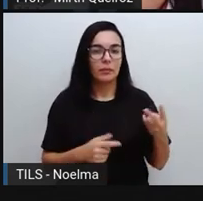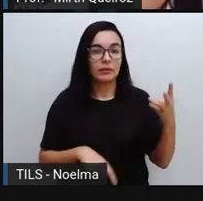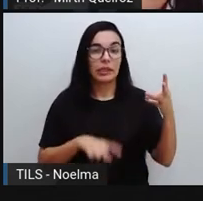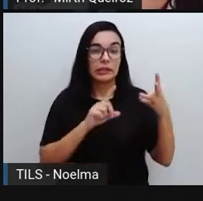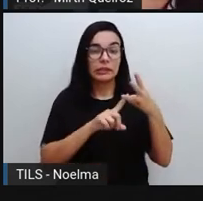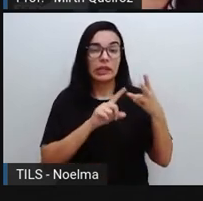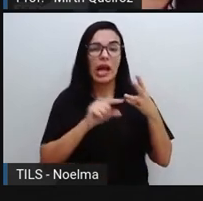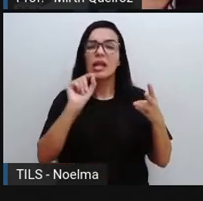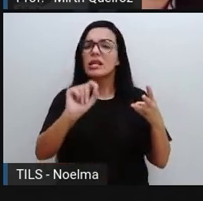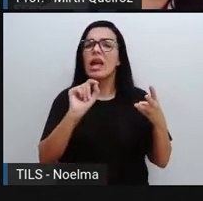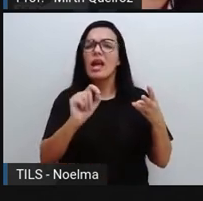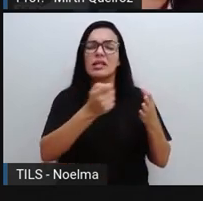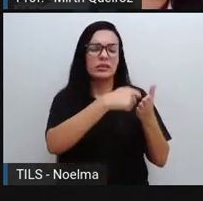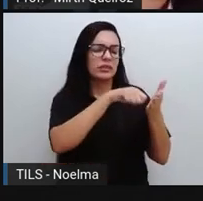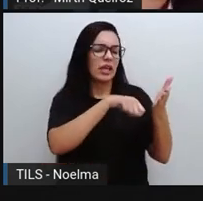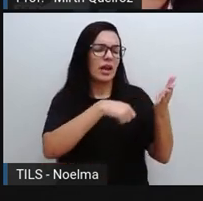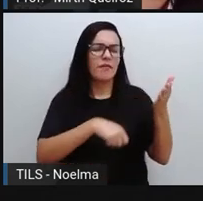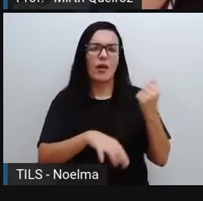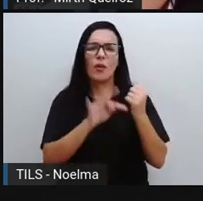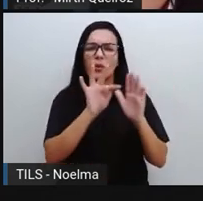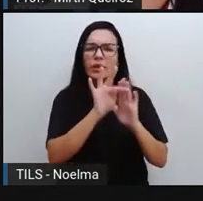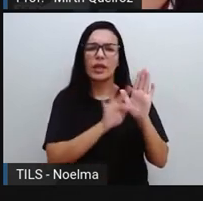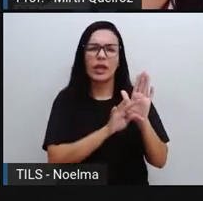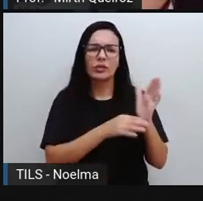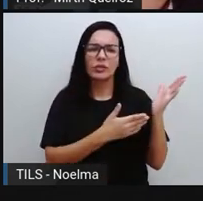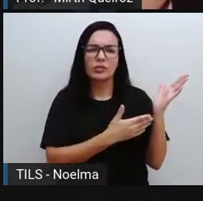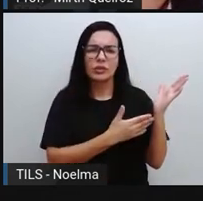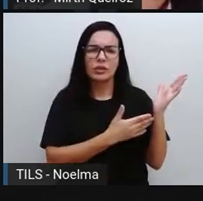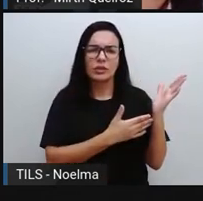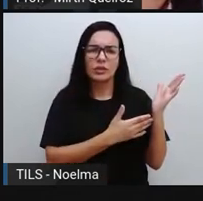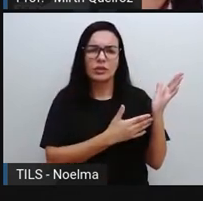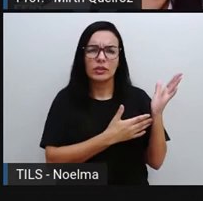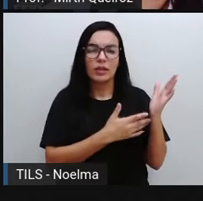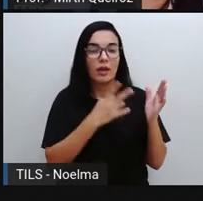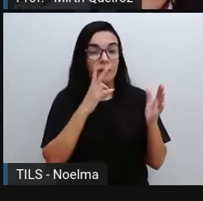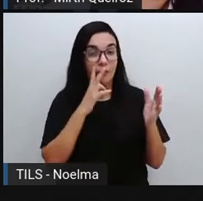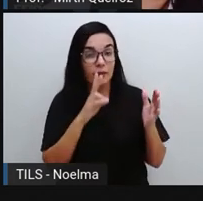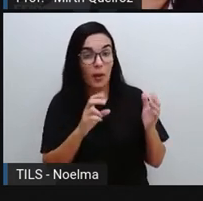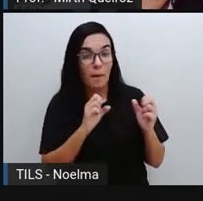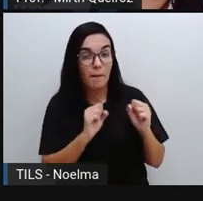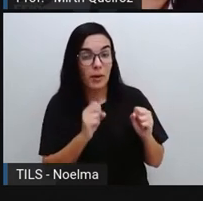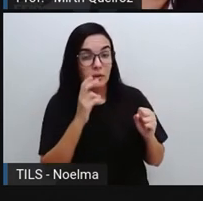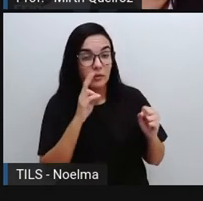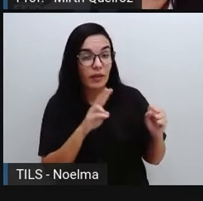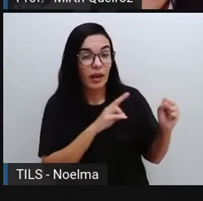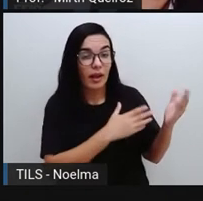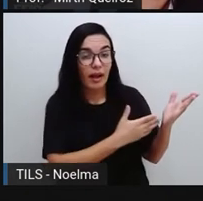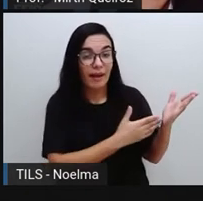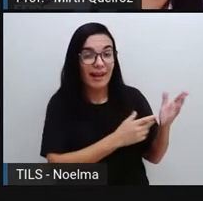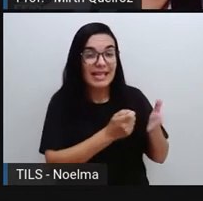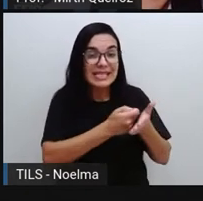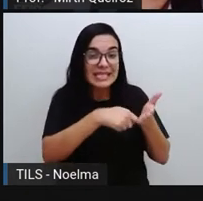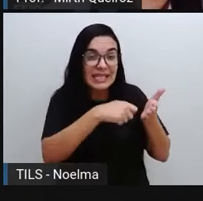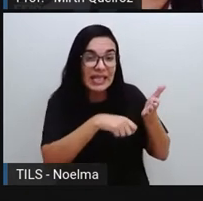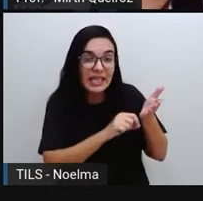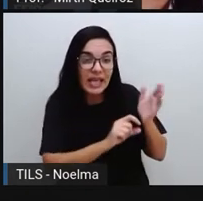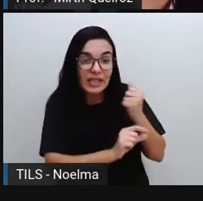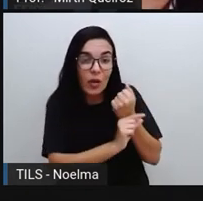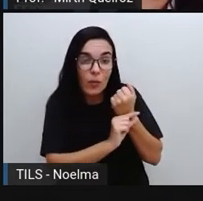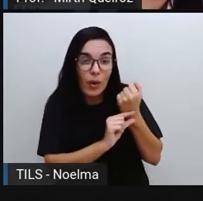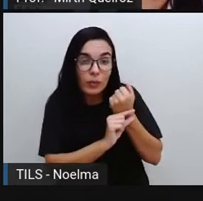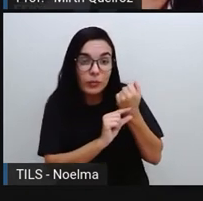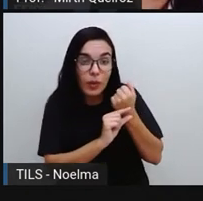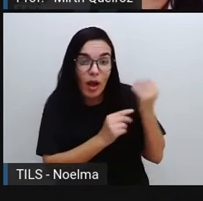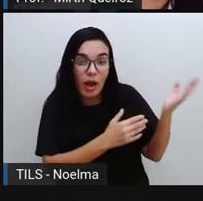Quem foi que escreveu esse texto? Como a gente pode ver, foi uma matéria que foi escrita aí para Ciências Hoje